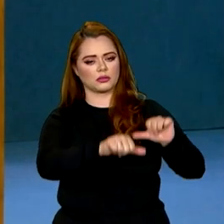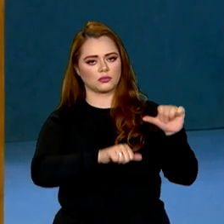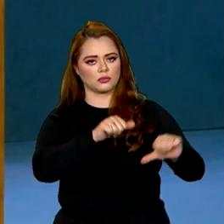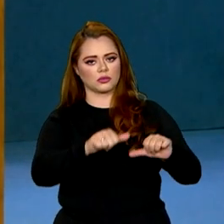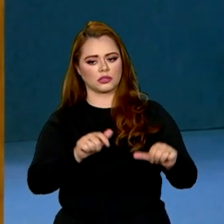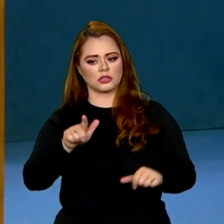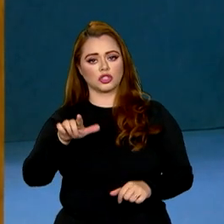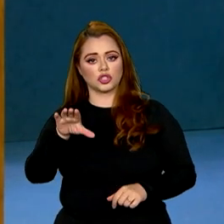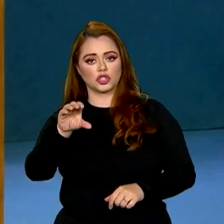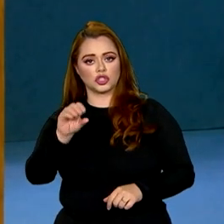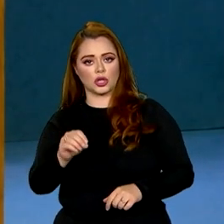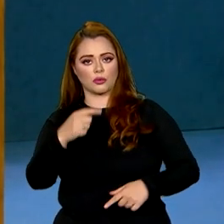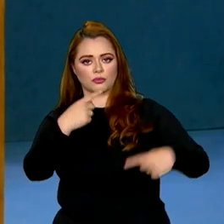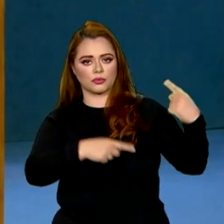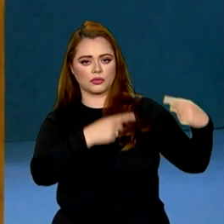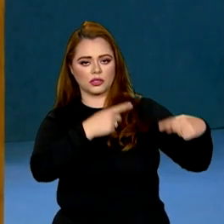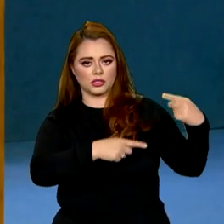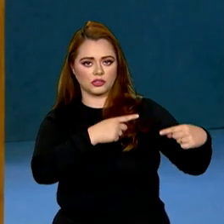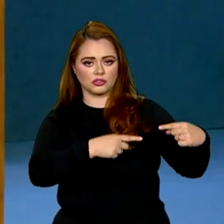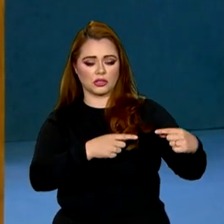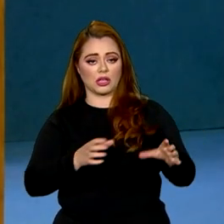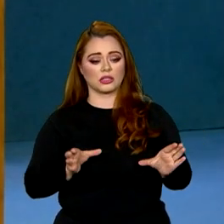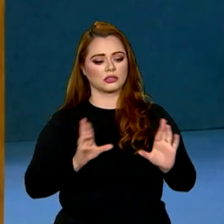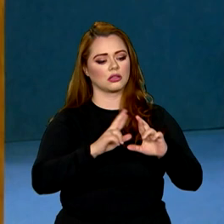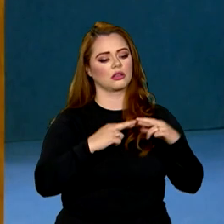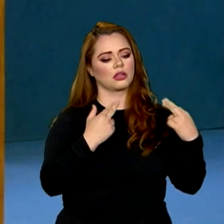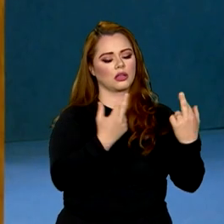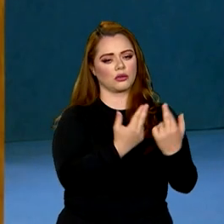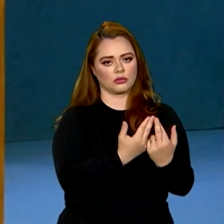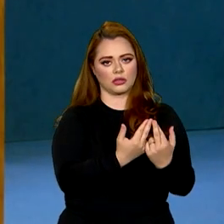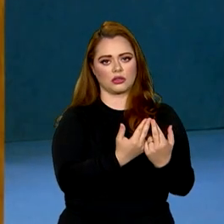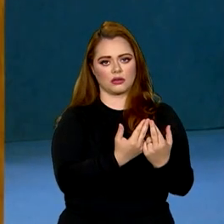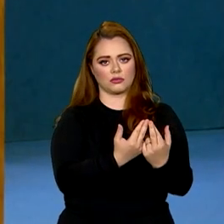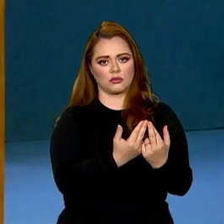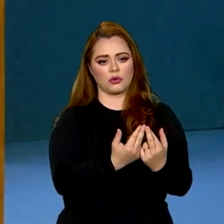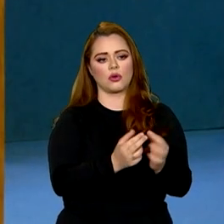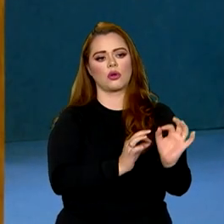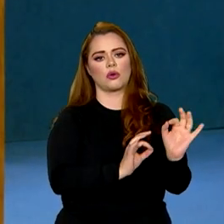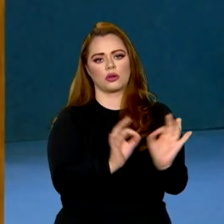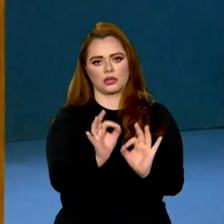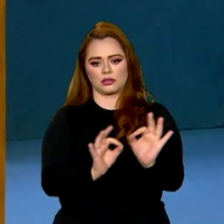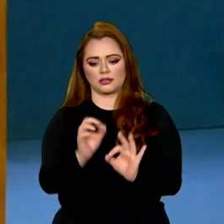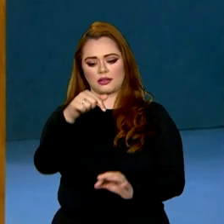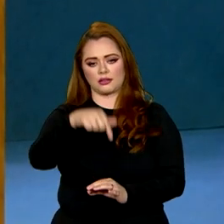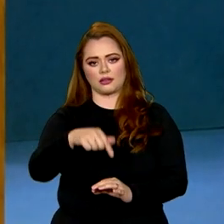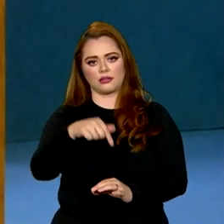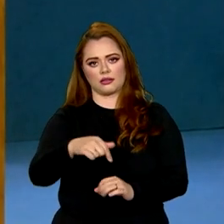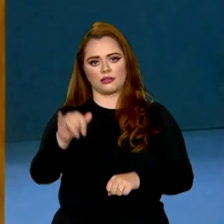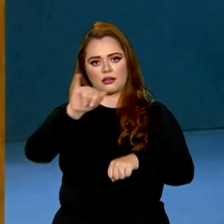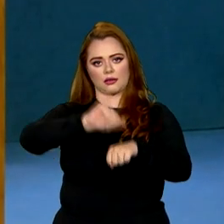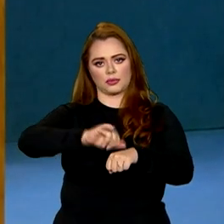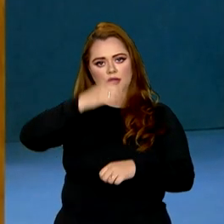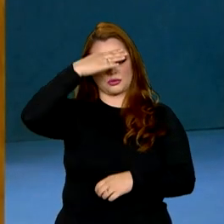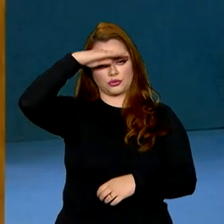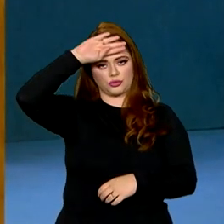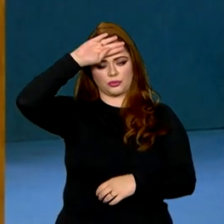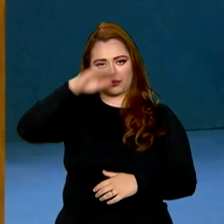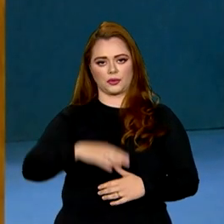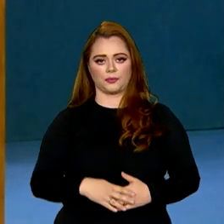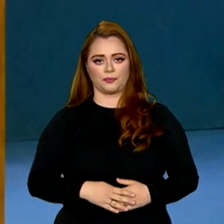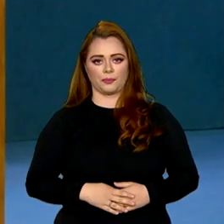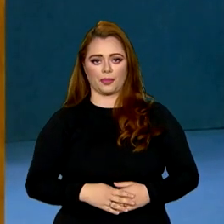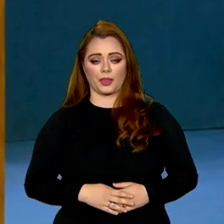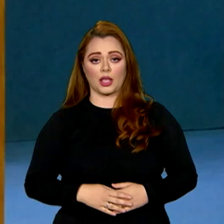geopolíticas essa cúpula seja realizada aqui em Havana. Cuba tem sido